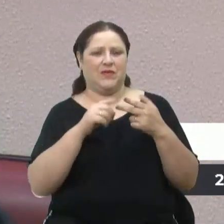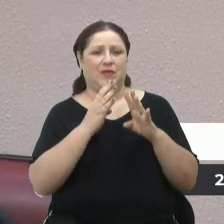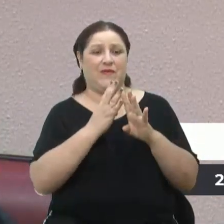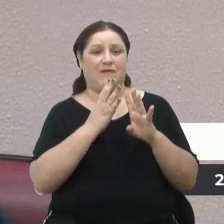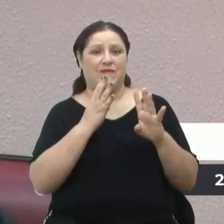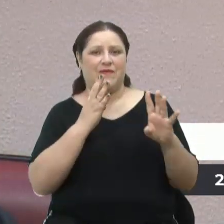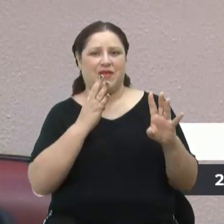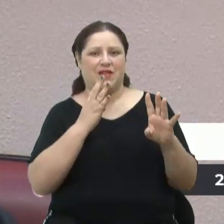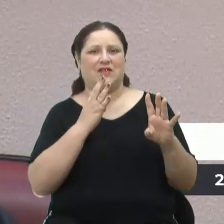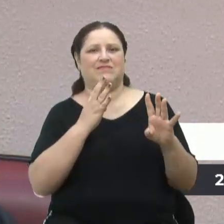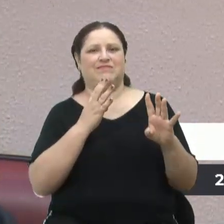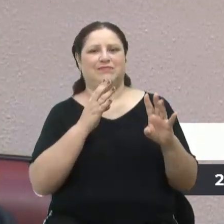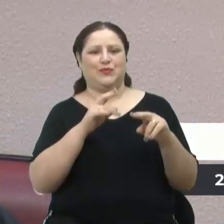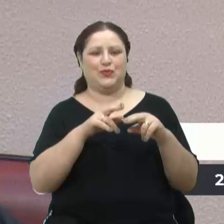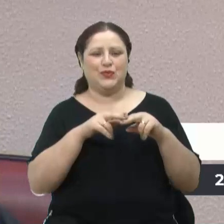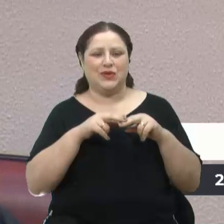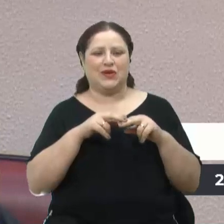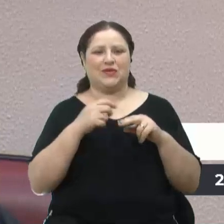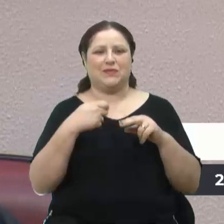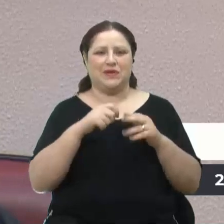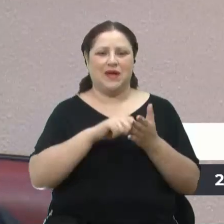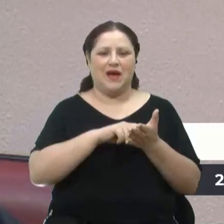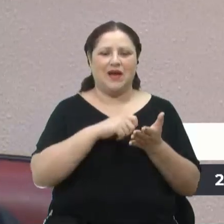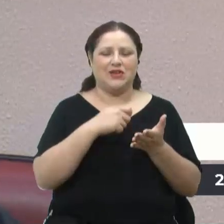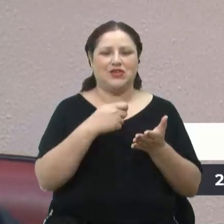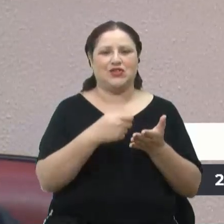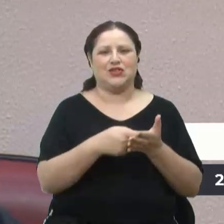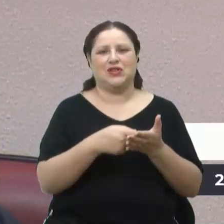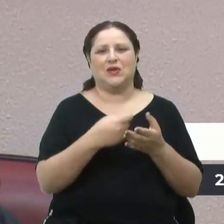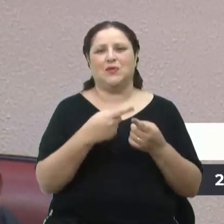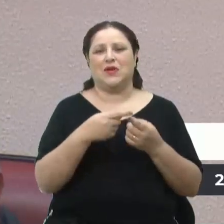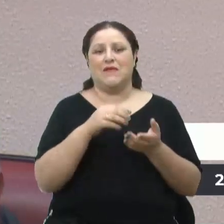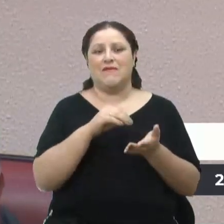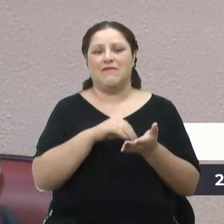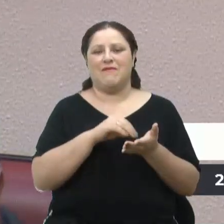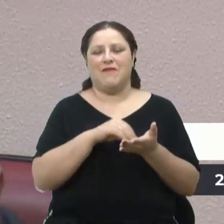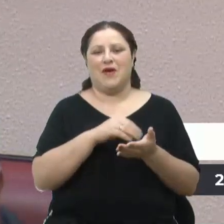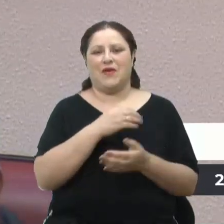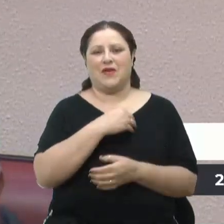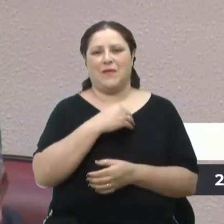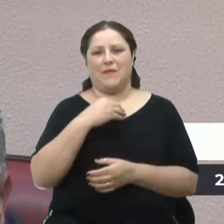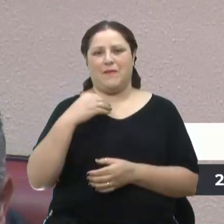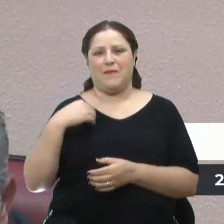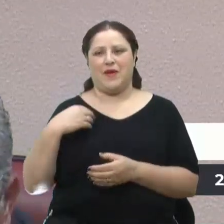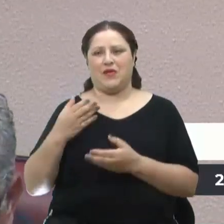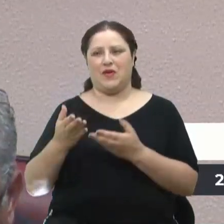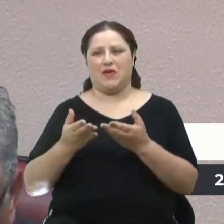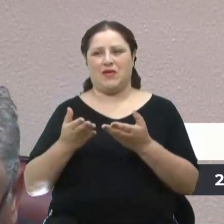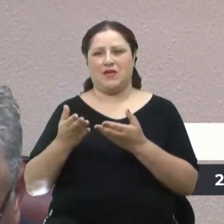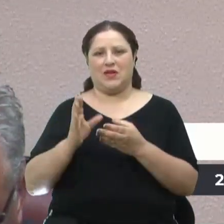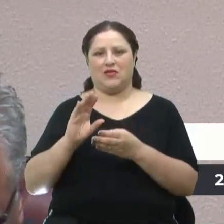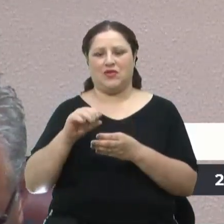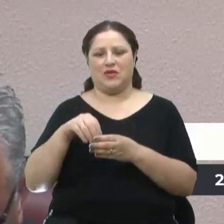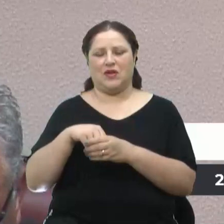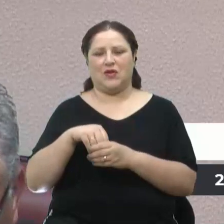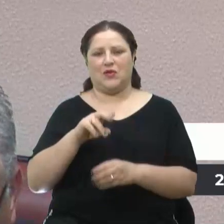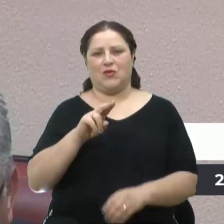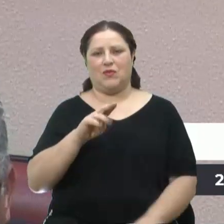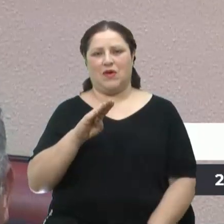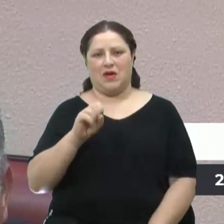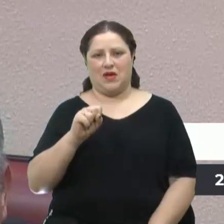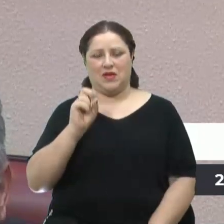em função do baixo número de médicos que atendem nas UBS. Vejam só,